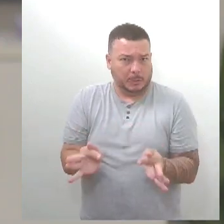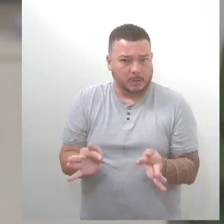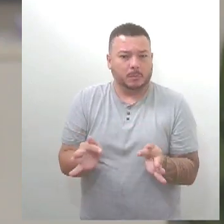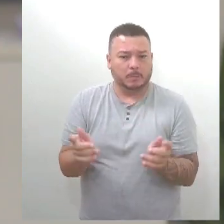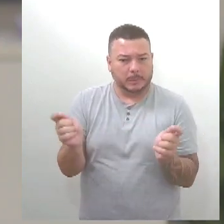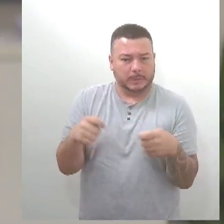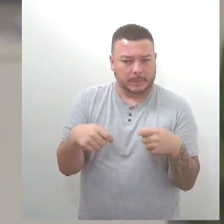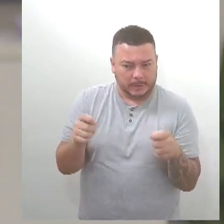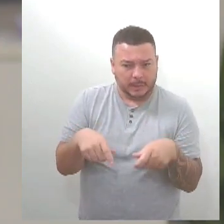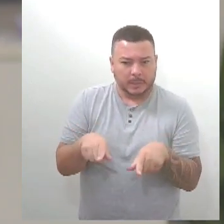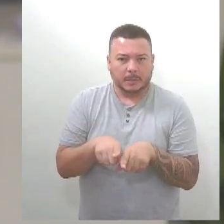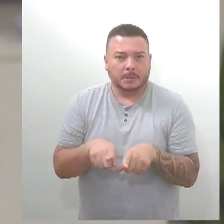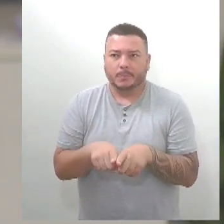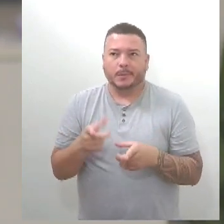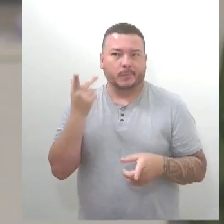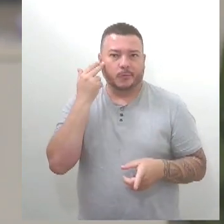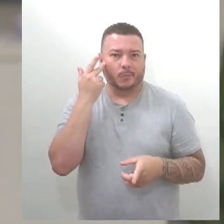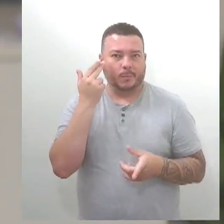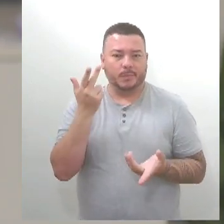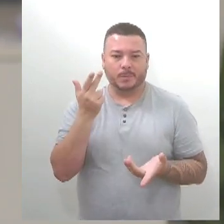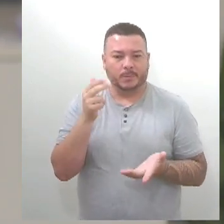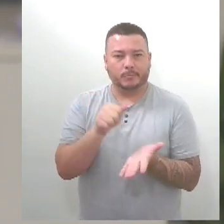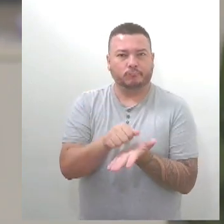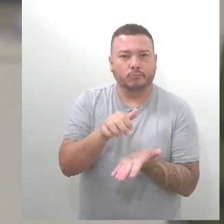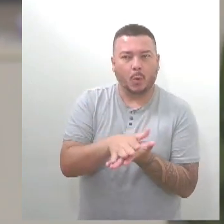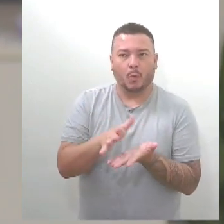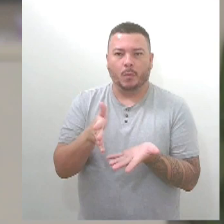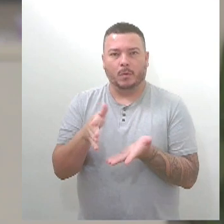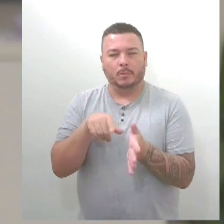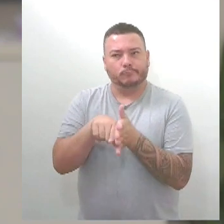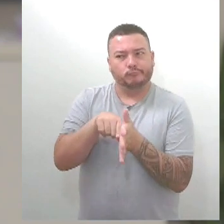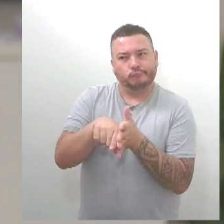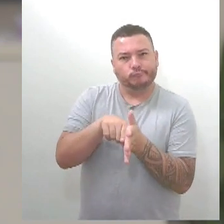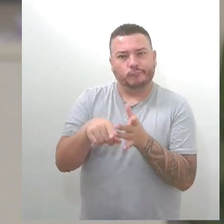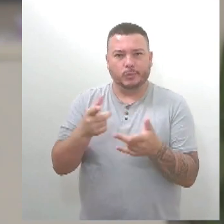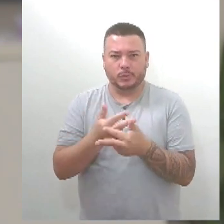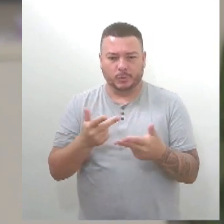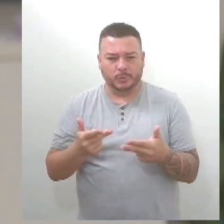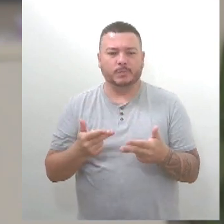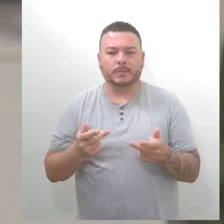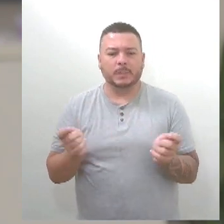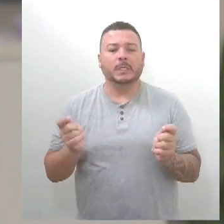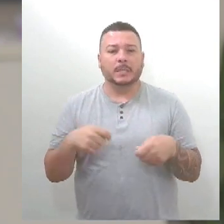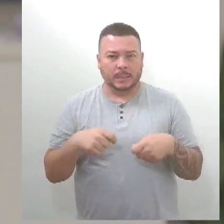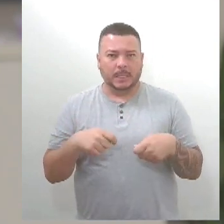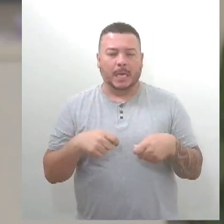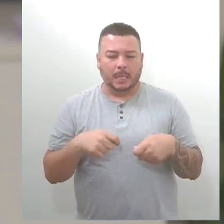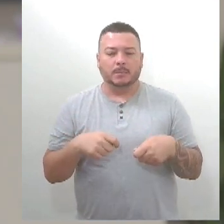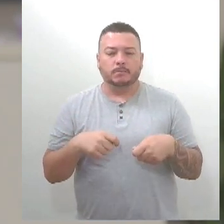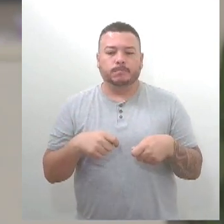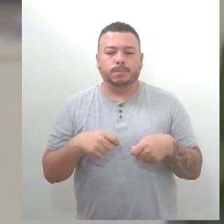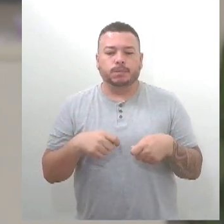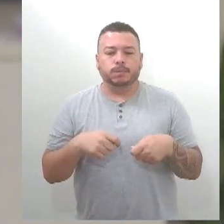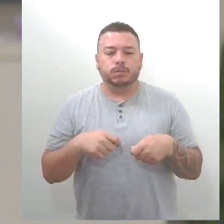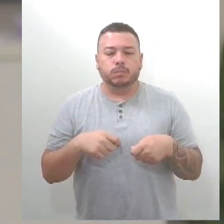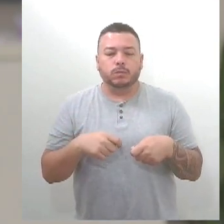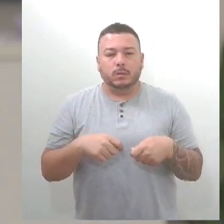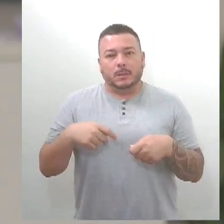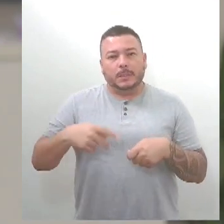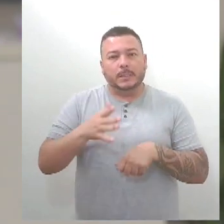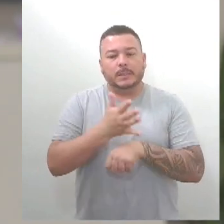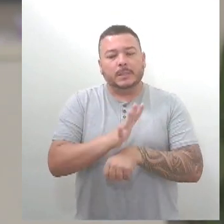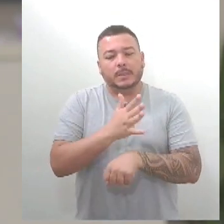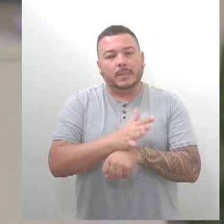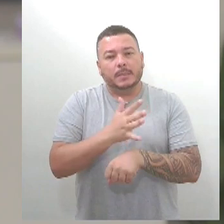teoricamente, um TCO ou inquérito de ação penal privada, nós temos a qualificação, através desse treinamento que recebemos do TJ,